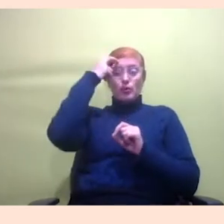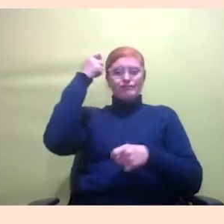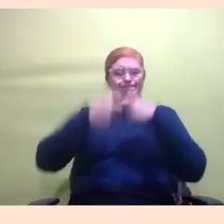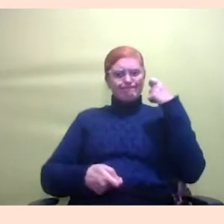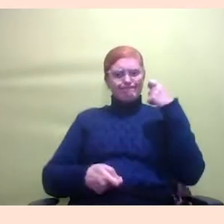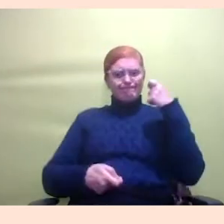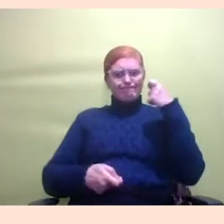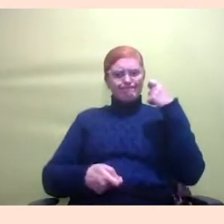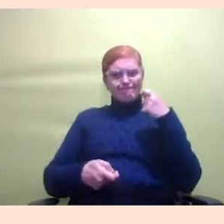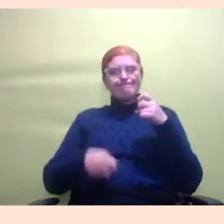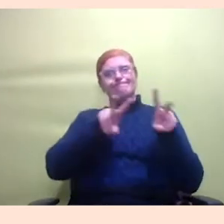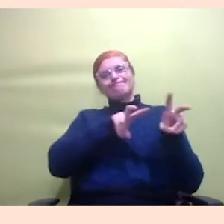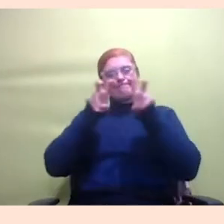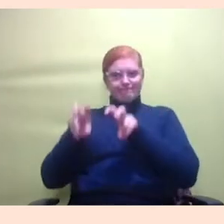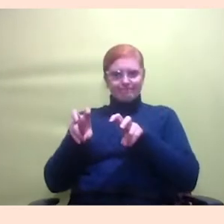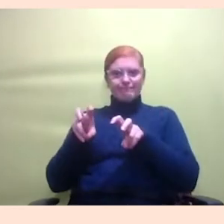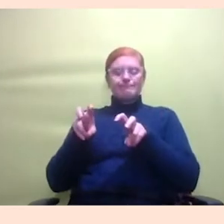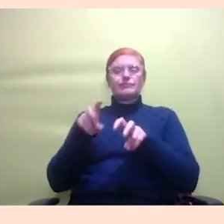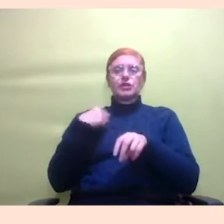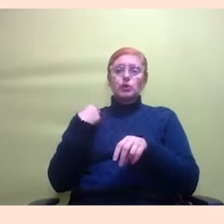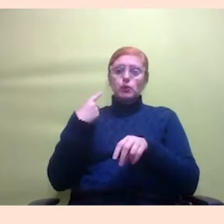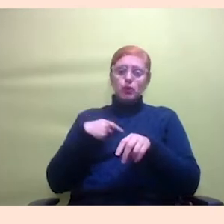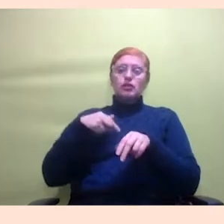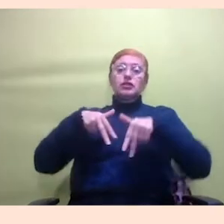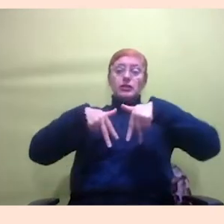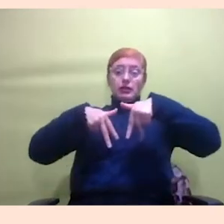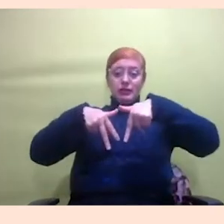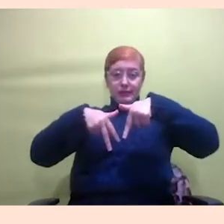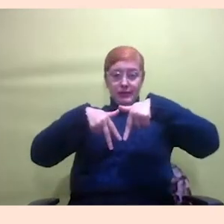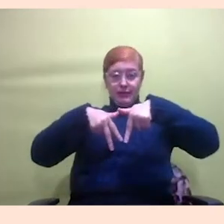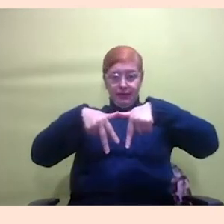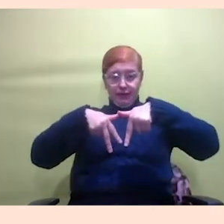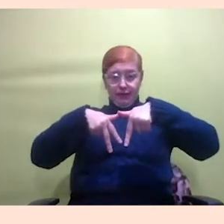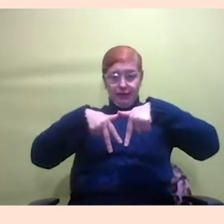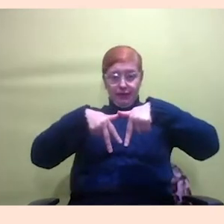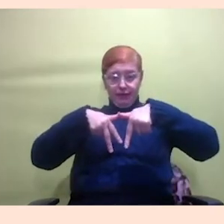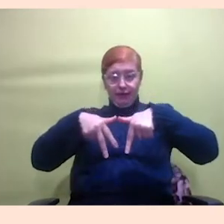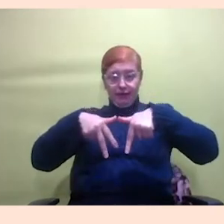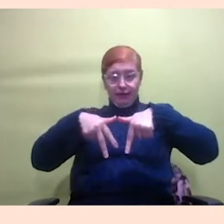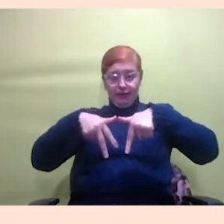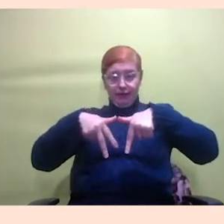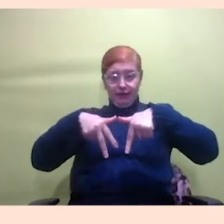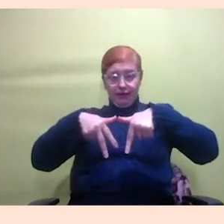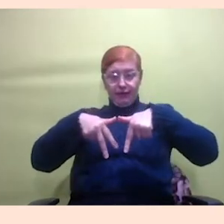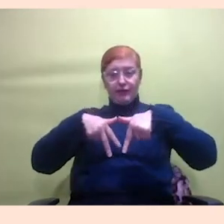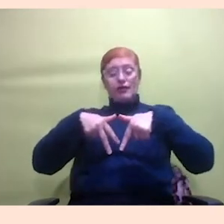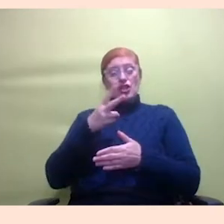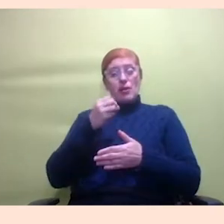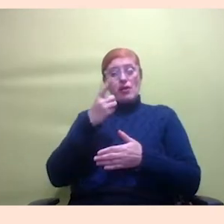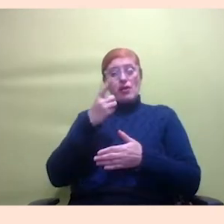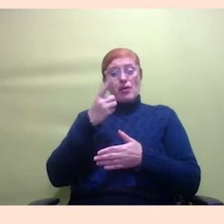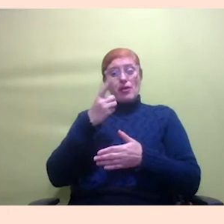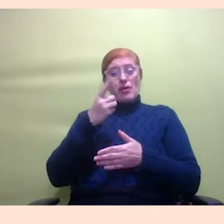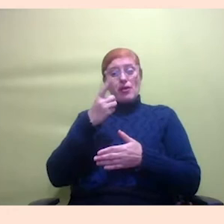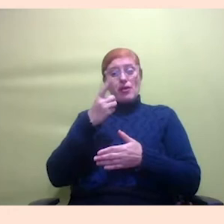nasce em maio de 2016 logo depois acontece o estupro coletivo da menina do Rio de Janeiro e isso faz com que a Tamo Juntas acabe ampliando o seu